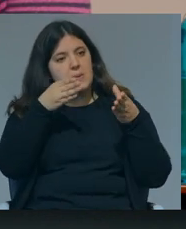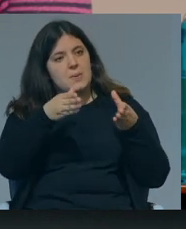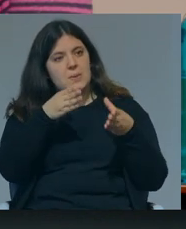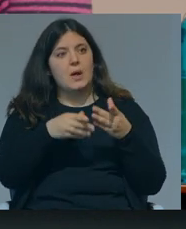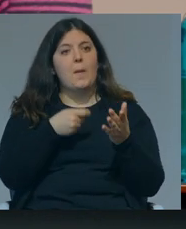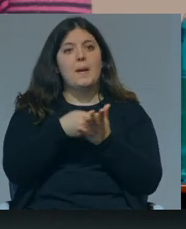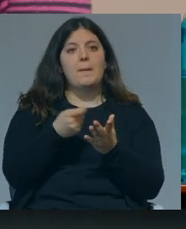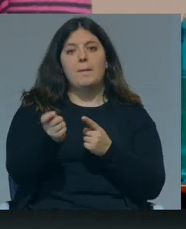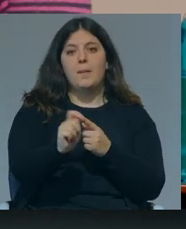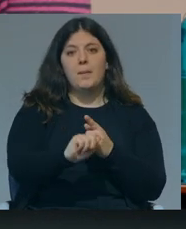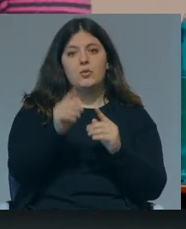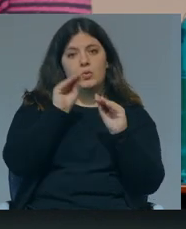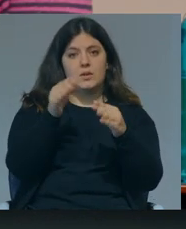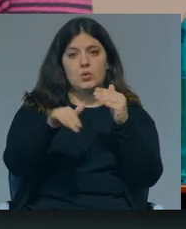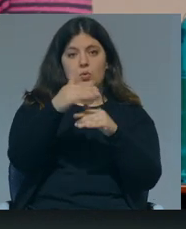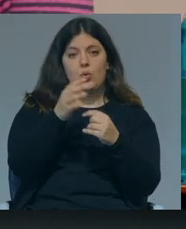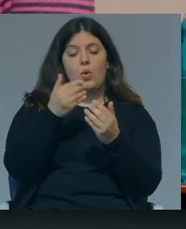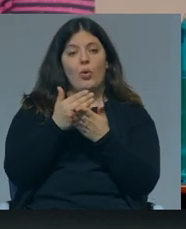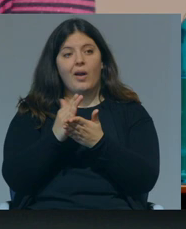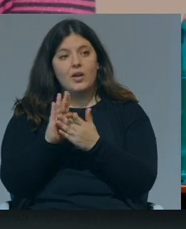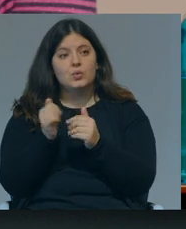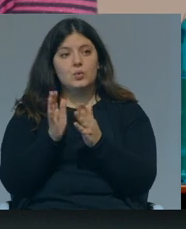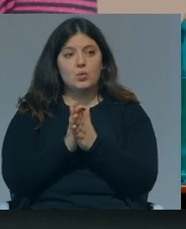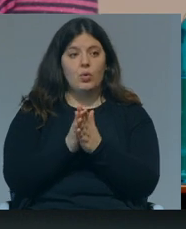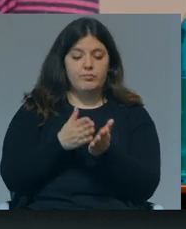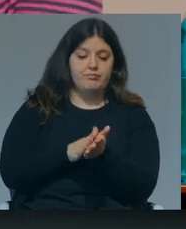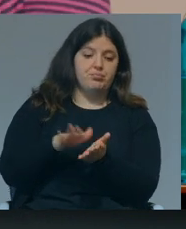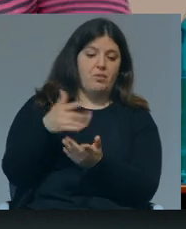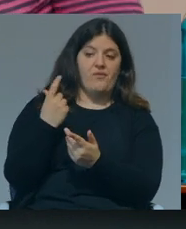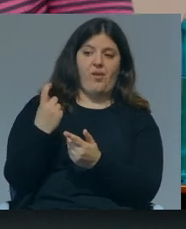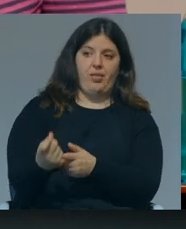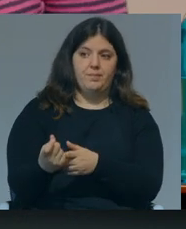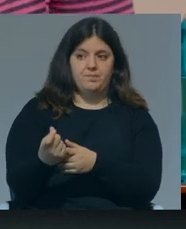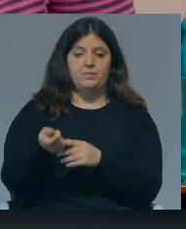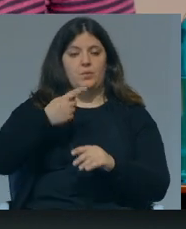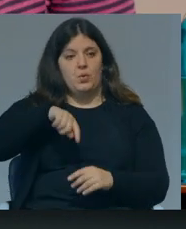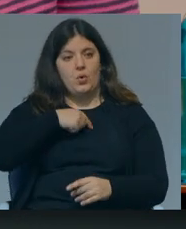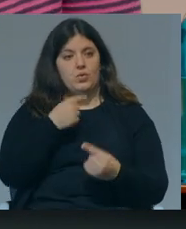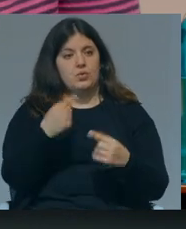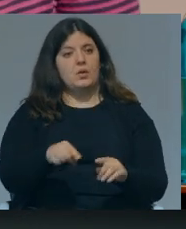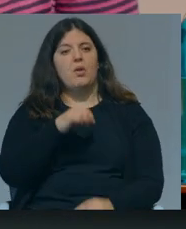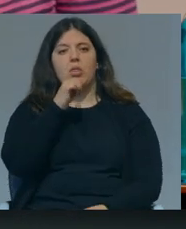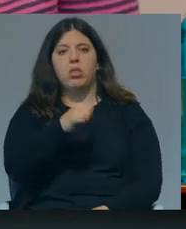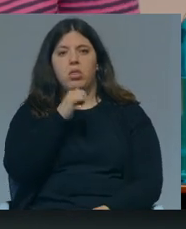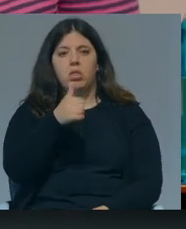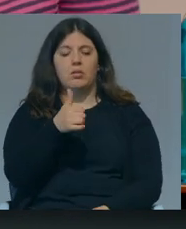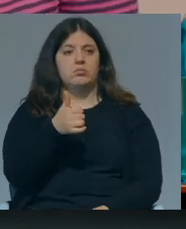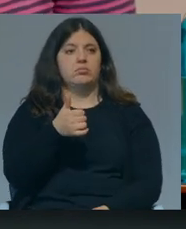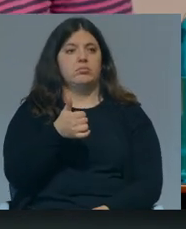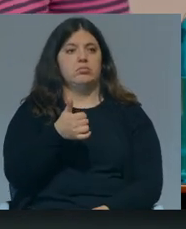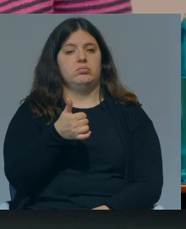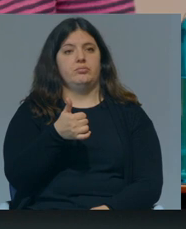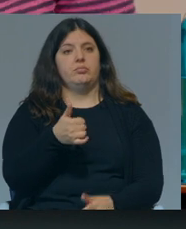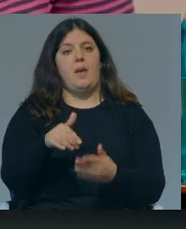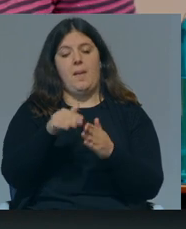propinas do ensino superior quando tudo o resto amontante está por fazer. Nós temos uma frequência da creche que